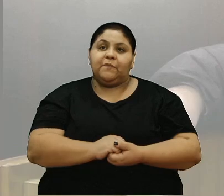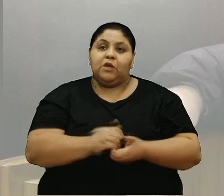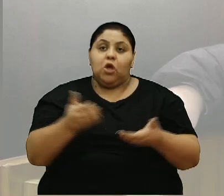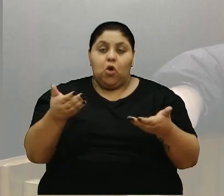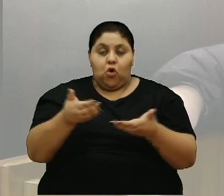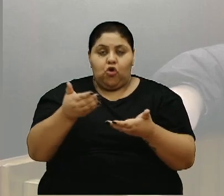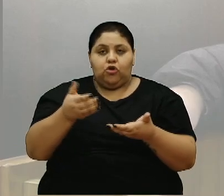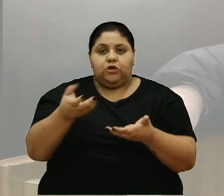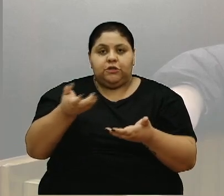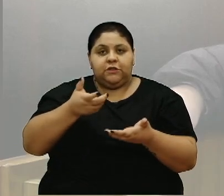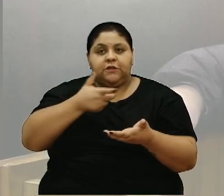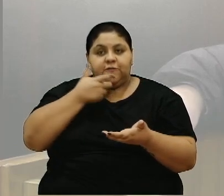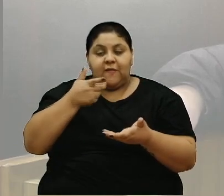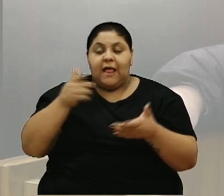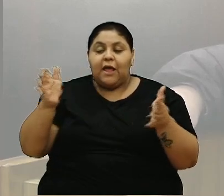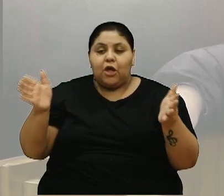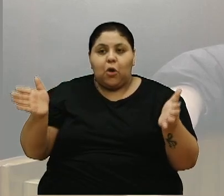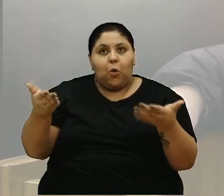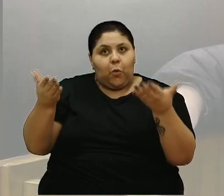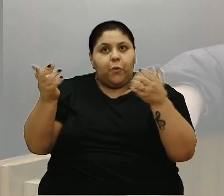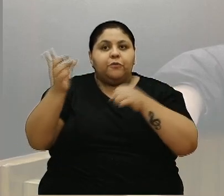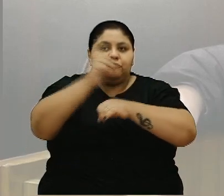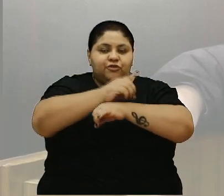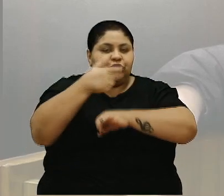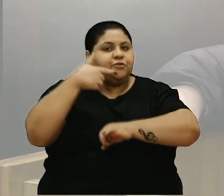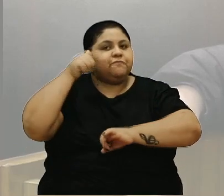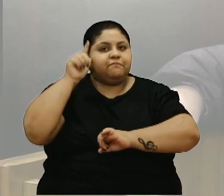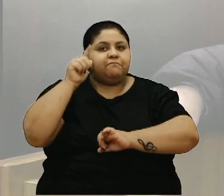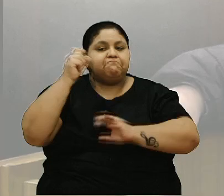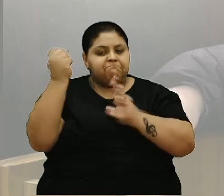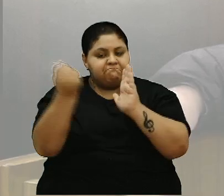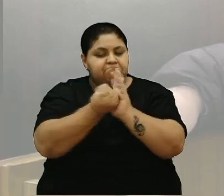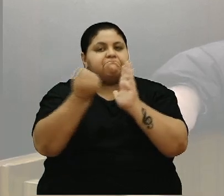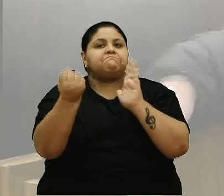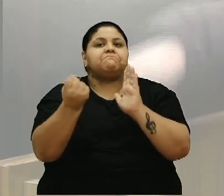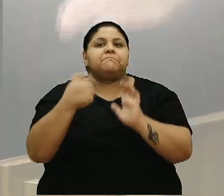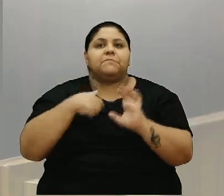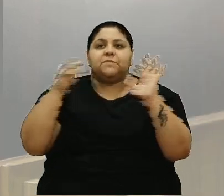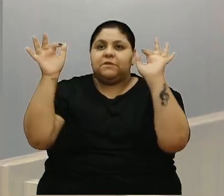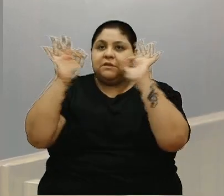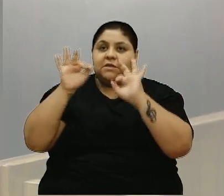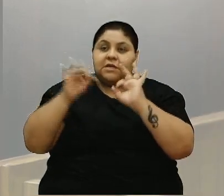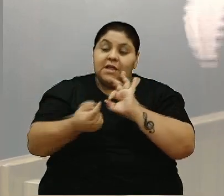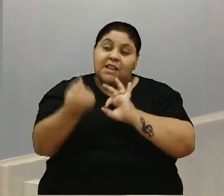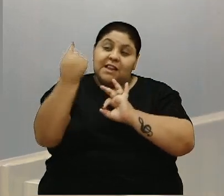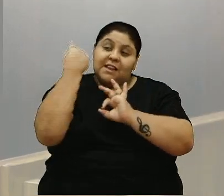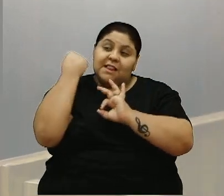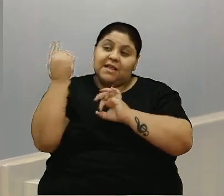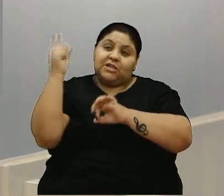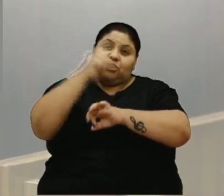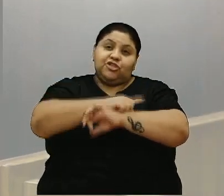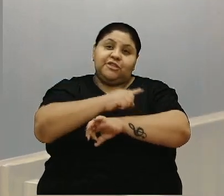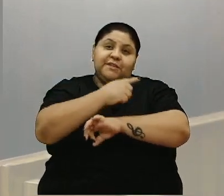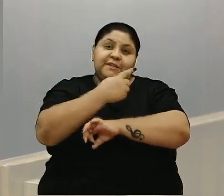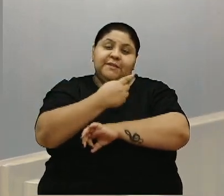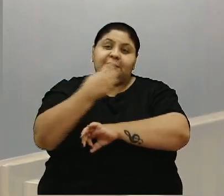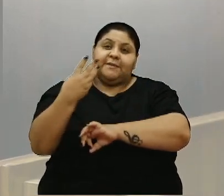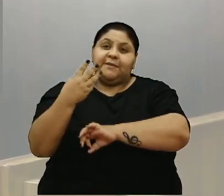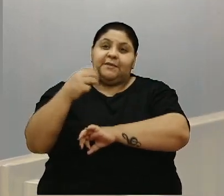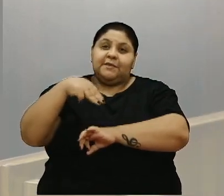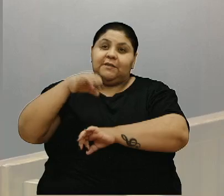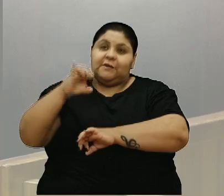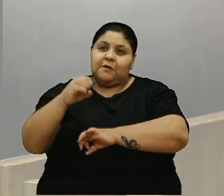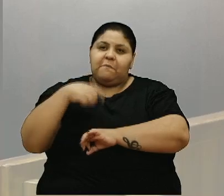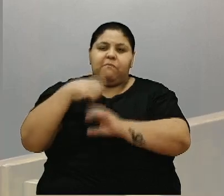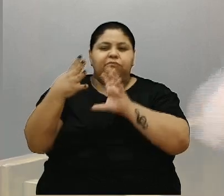aqui comemorar o dia de ontem. Ele é emblemático e fico feliz em ir lá atrás no dia 13 de maio ter brigado